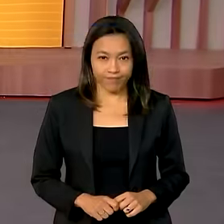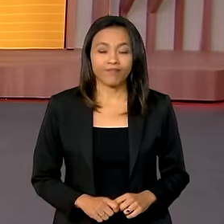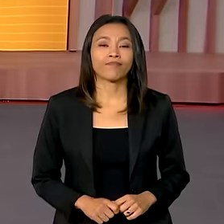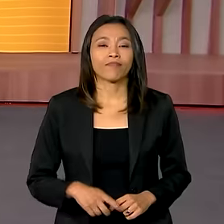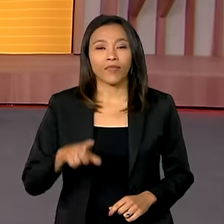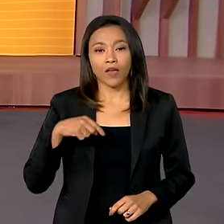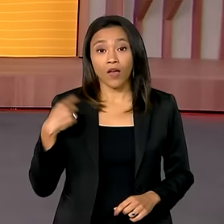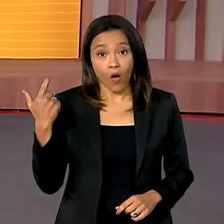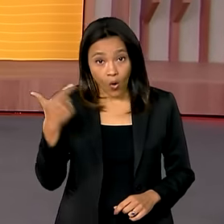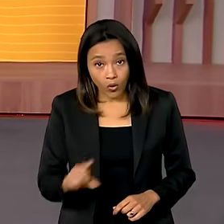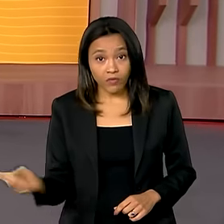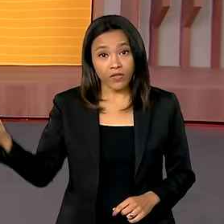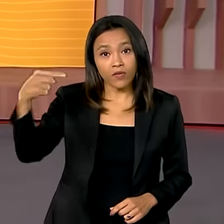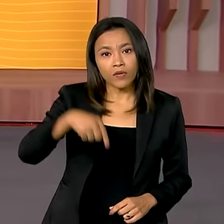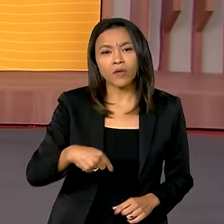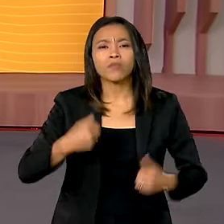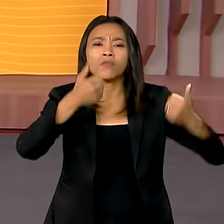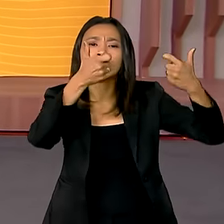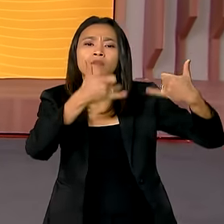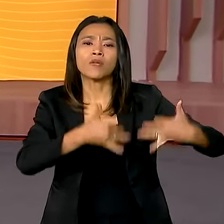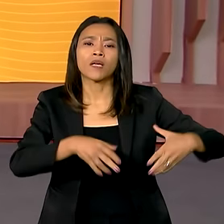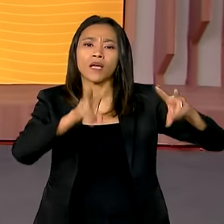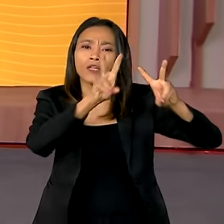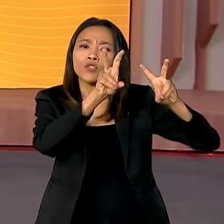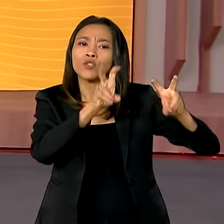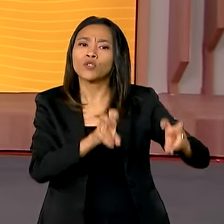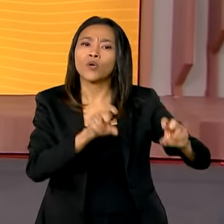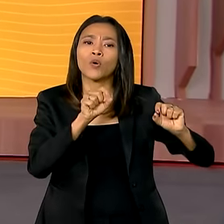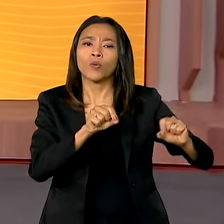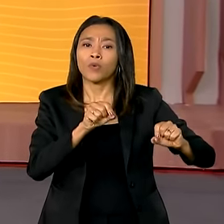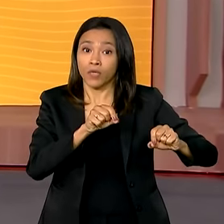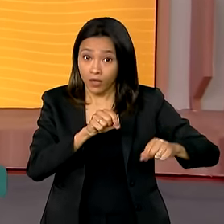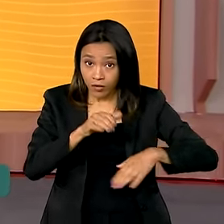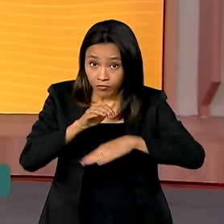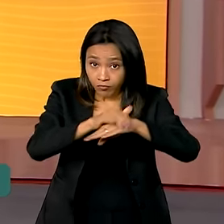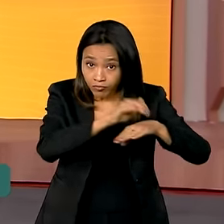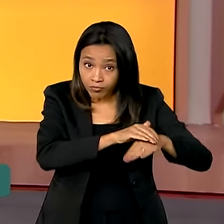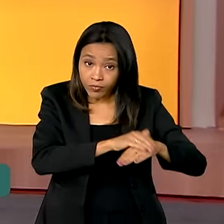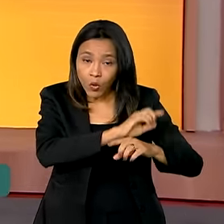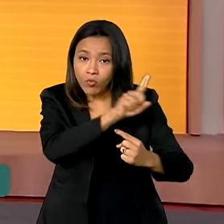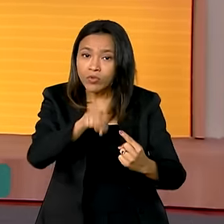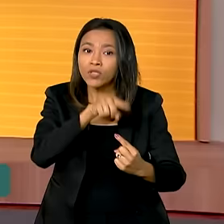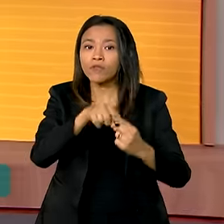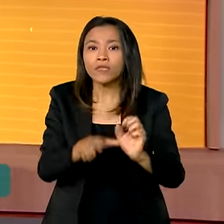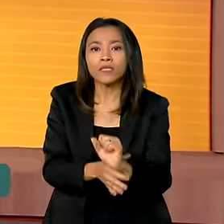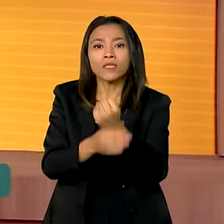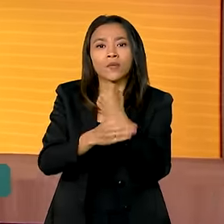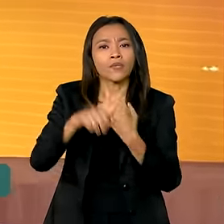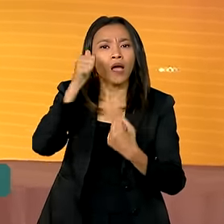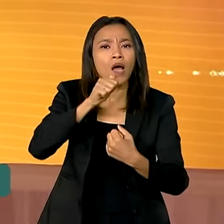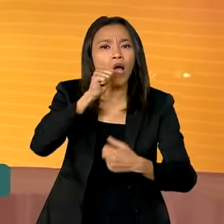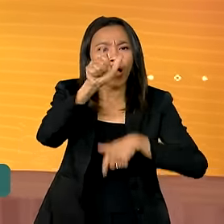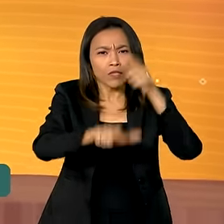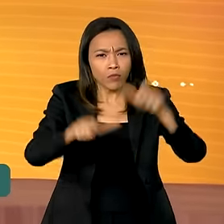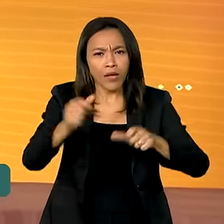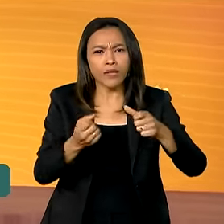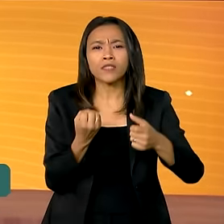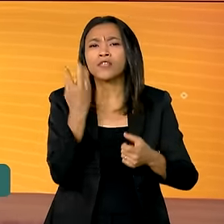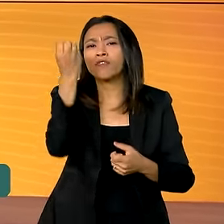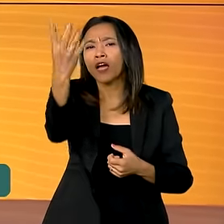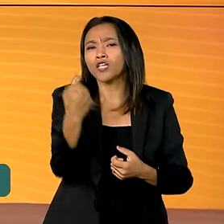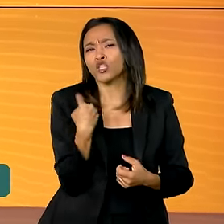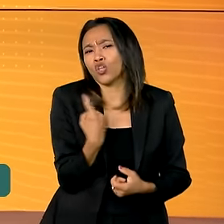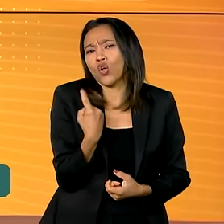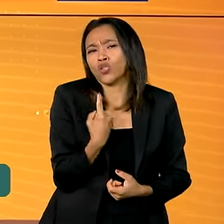Estamos de volta, vamos falar de uma iniciativa para garantir segurança às mulheres que viajam sozinhas a turismo no